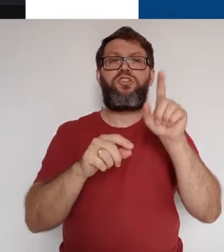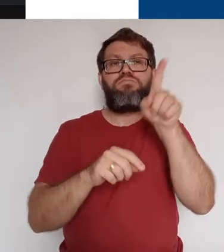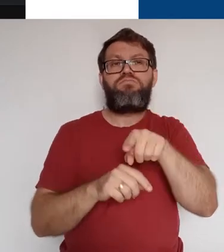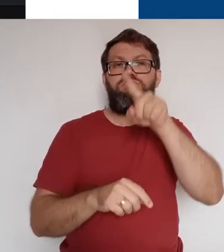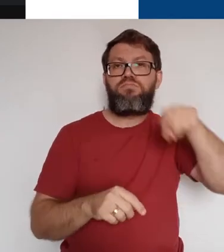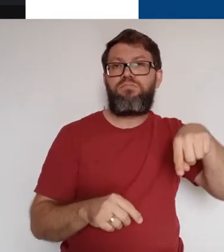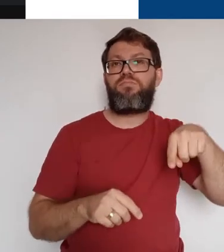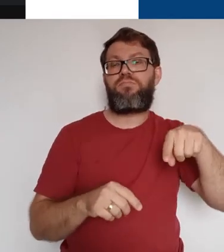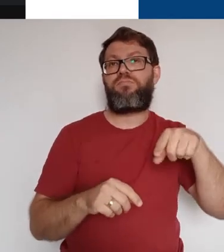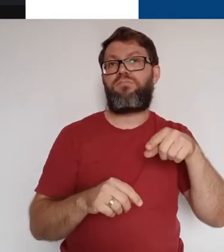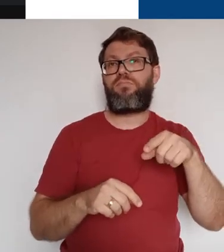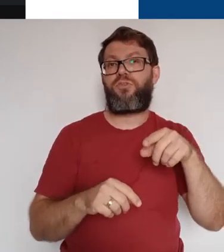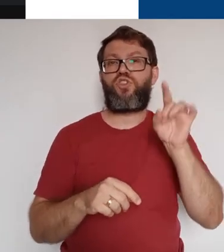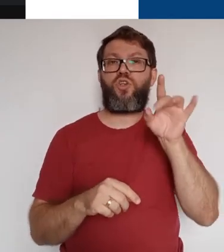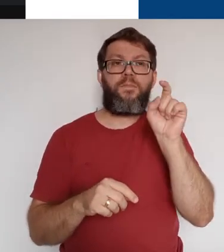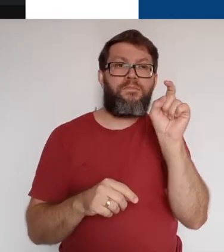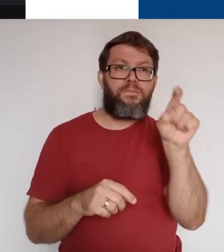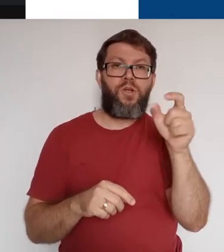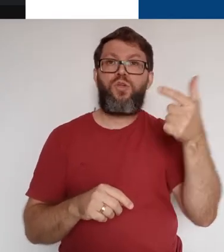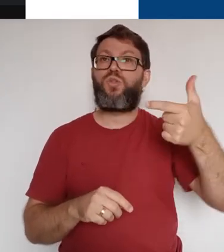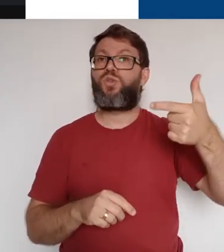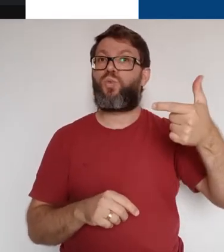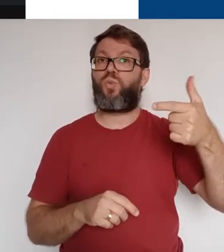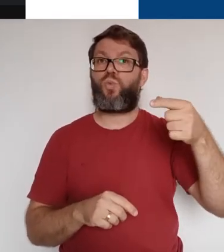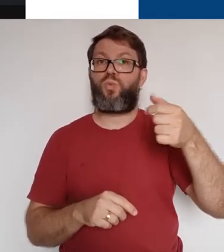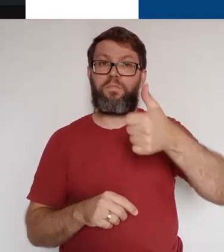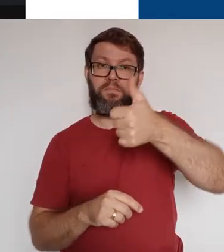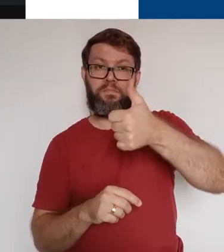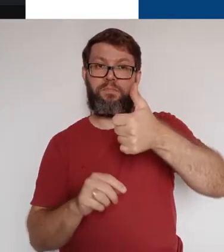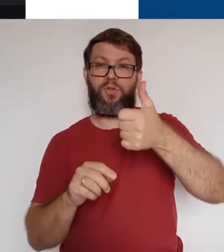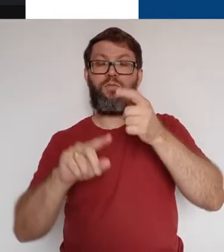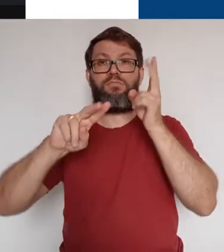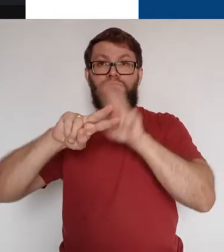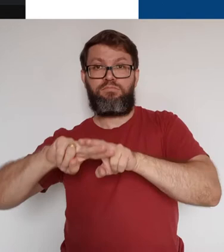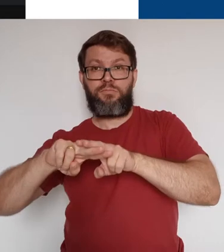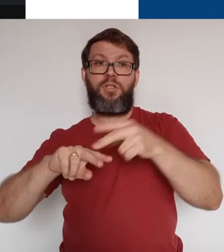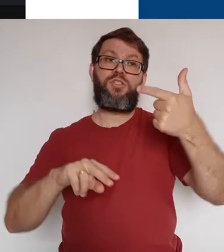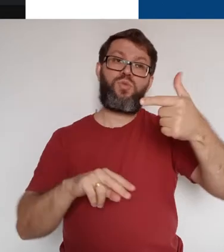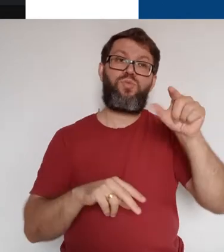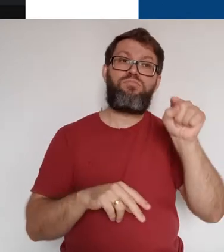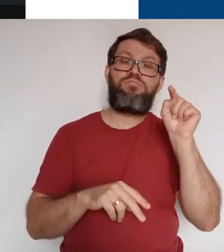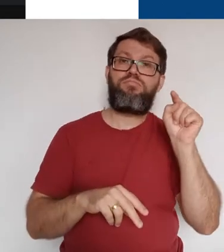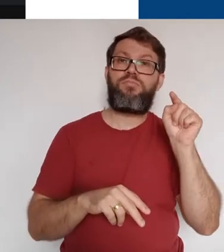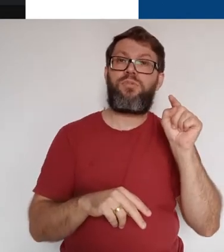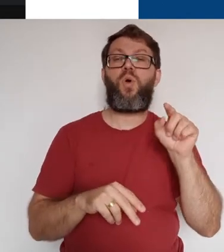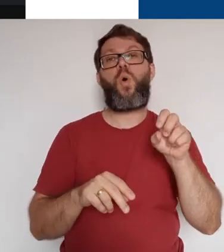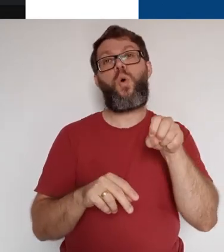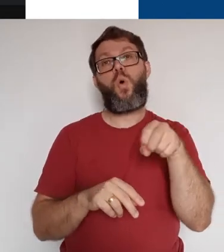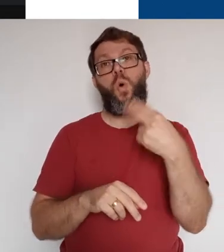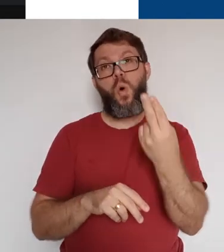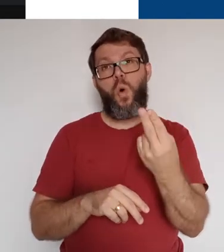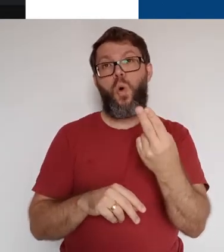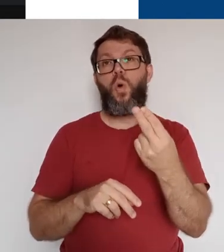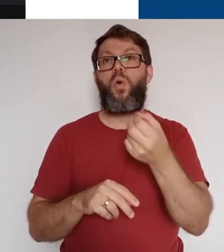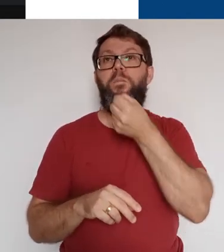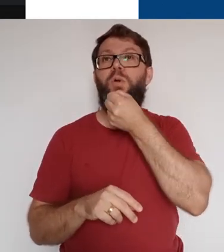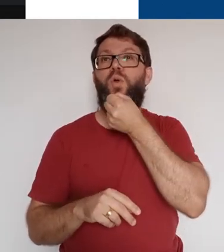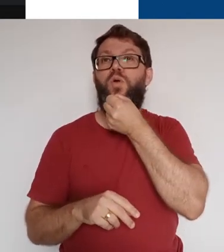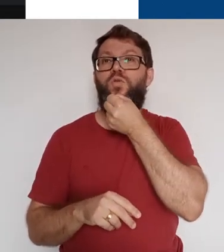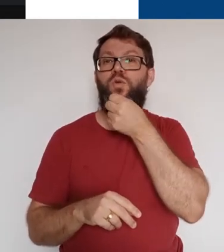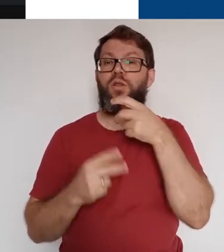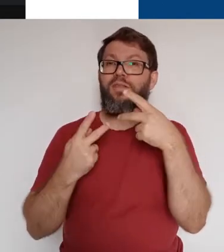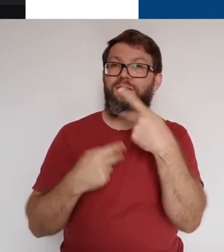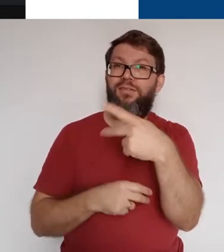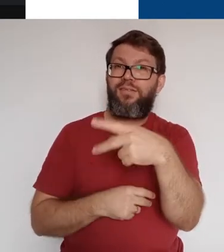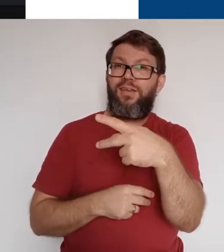som de um participante, clicando no segundo ícone dessas opções ou clicando no ícone do microfone que